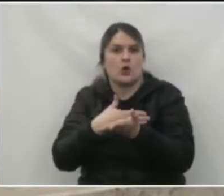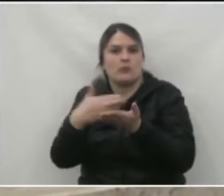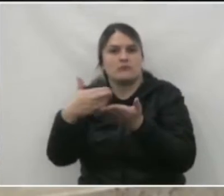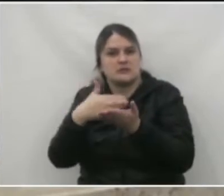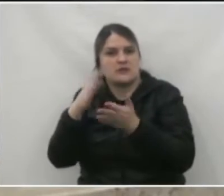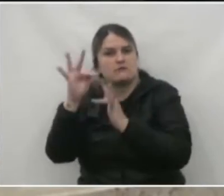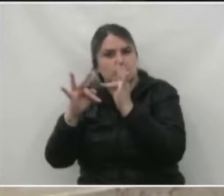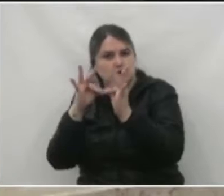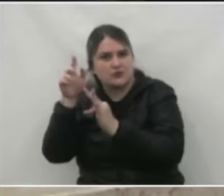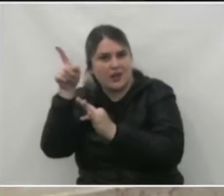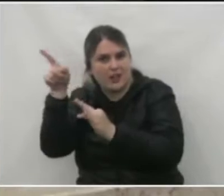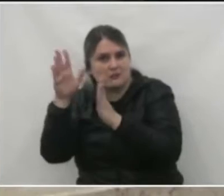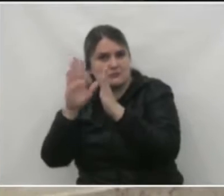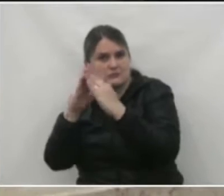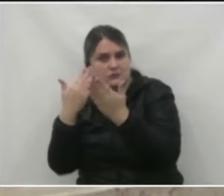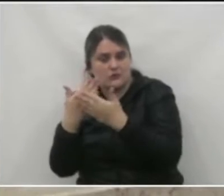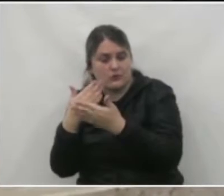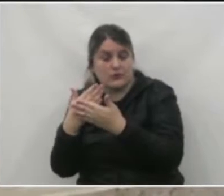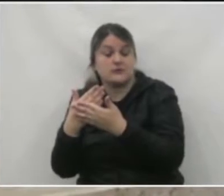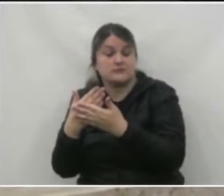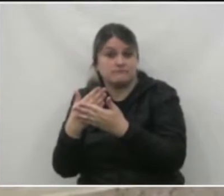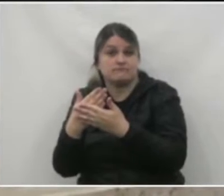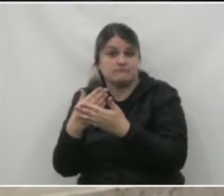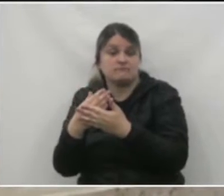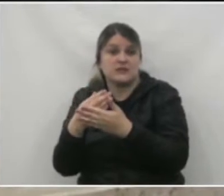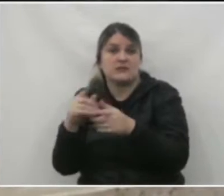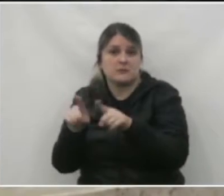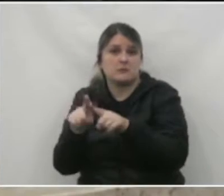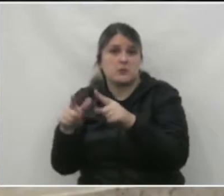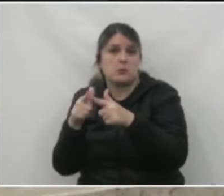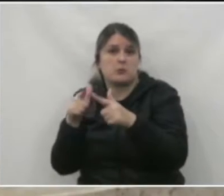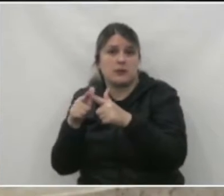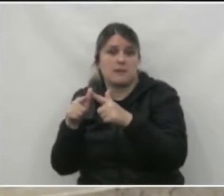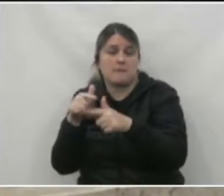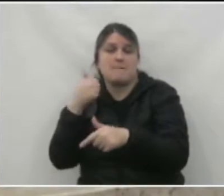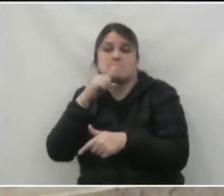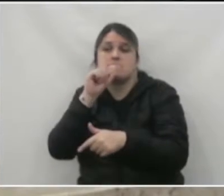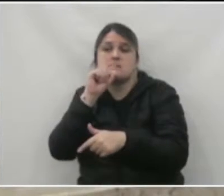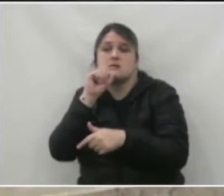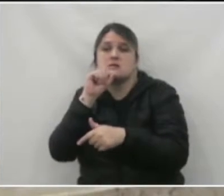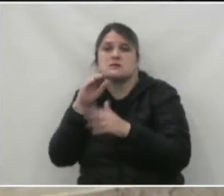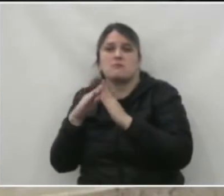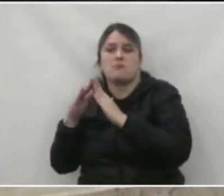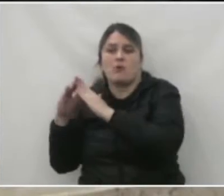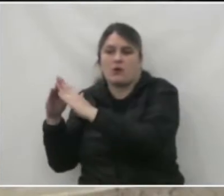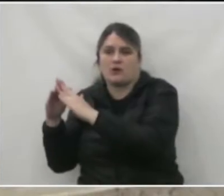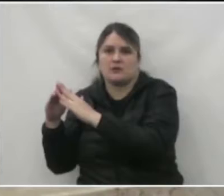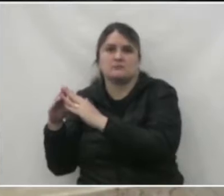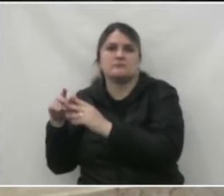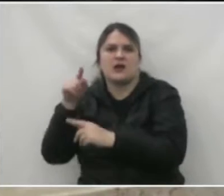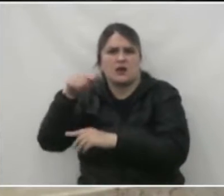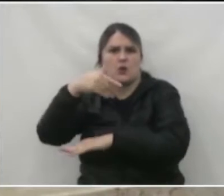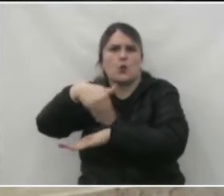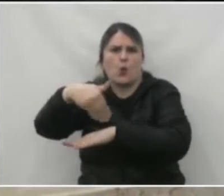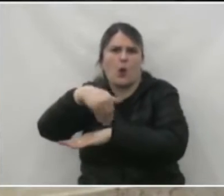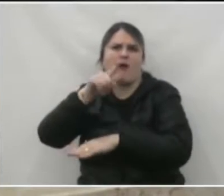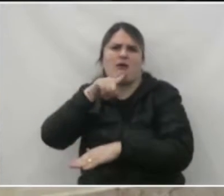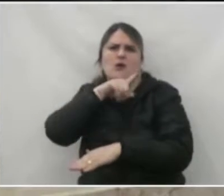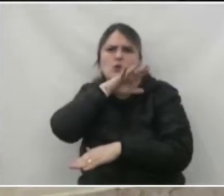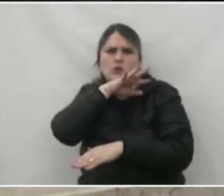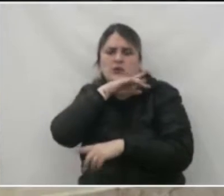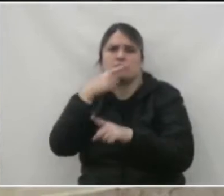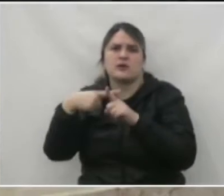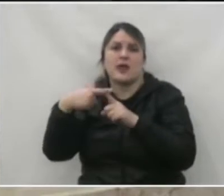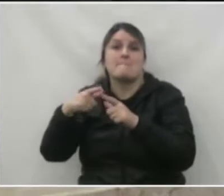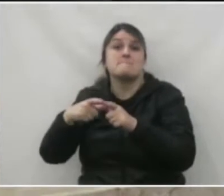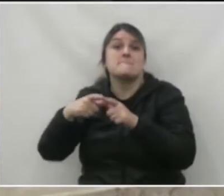funcionar aquela creche vai ser talvez até uma tristeza para essas mães que vão precisar disso. Tanto subir com o bicicleta, que